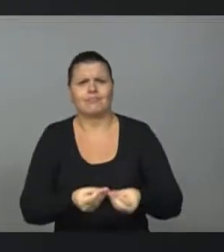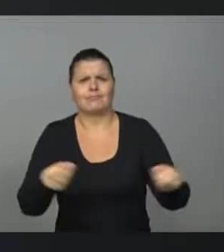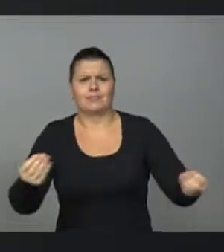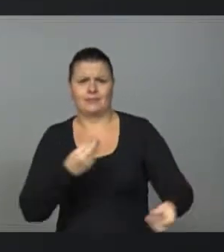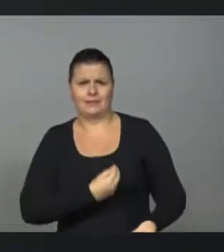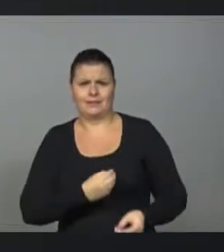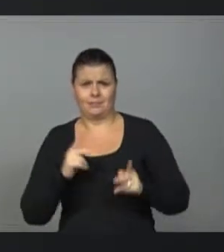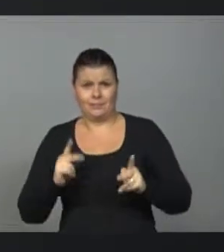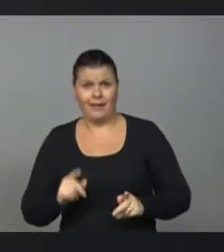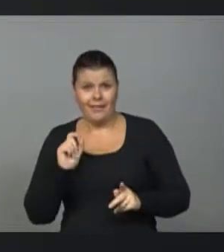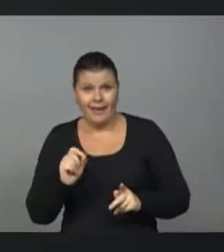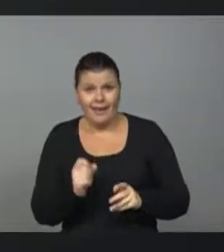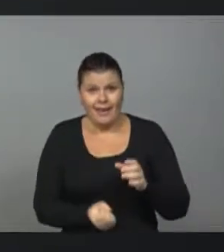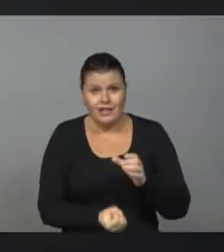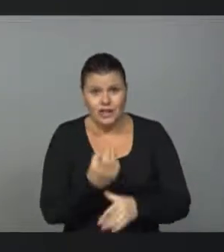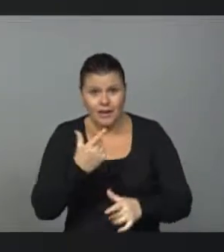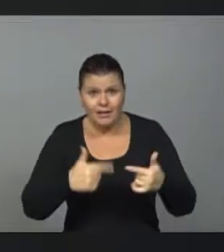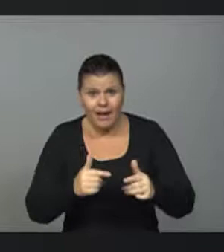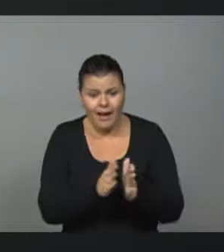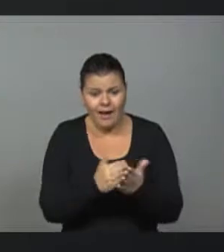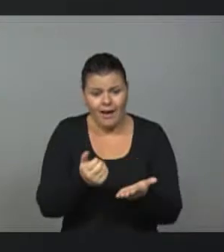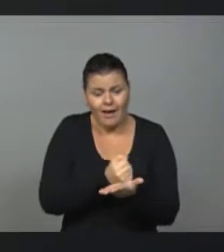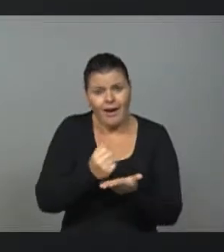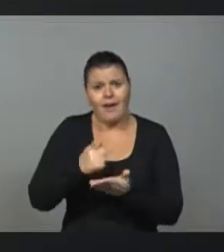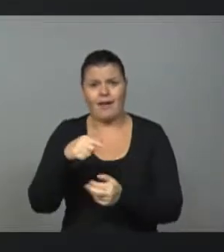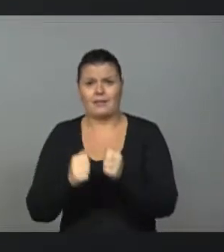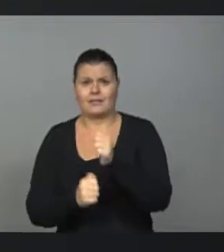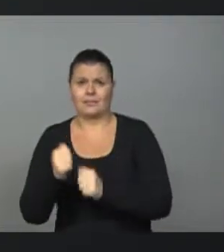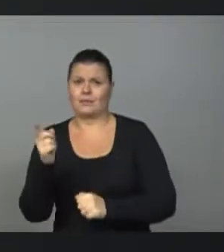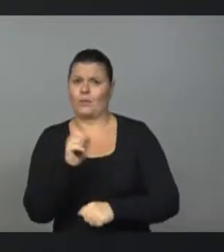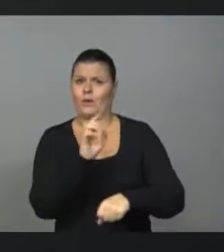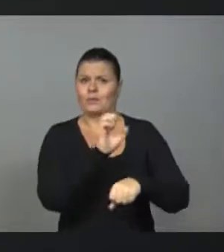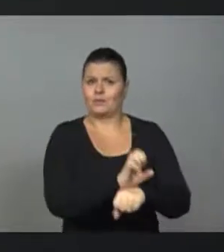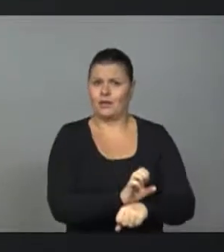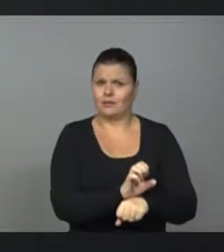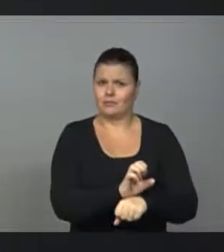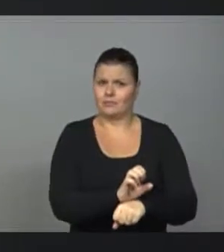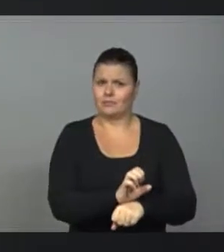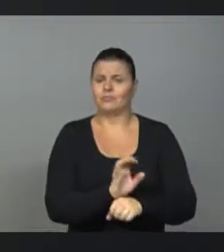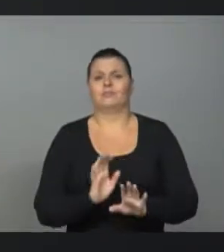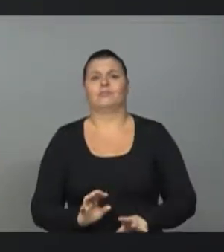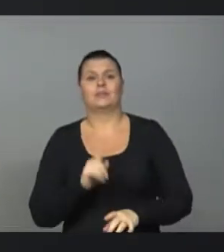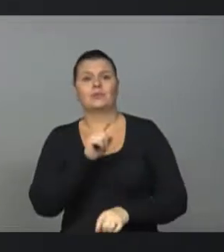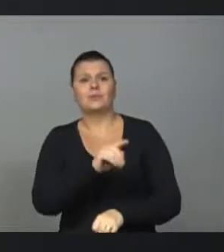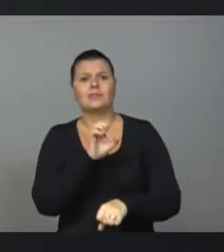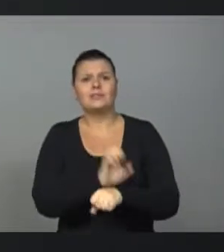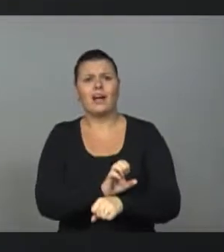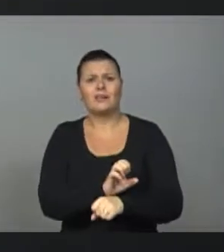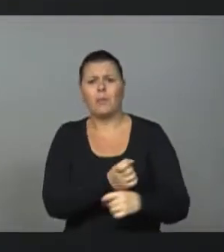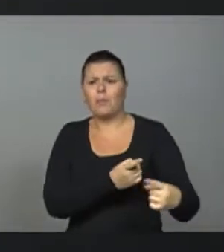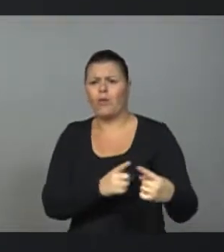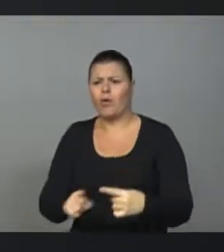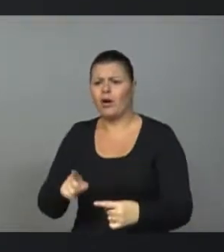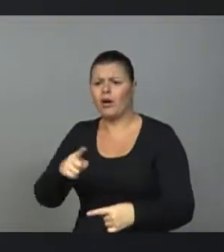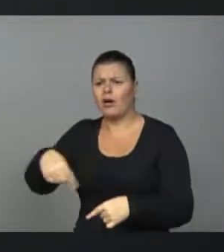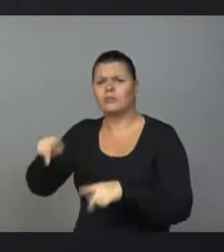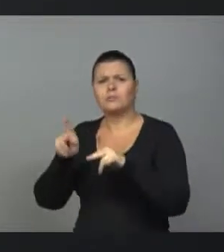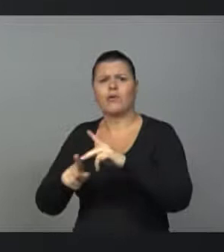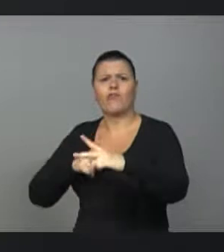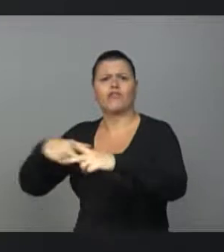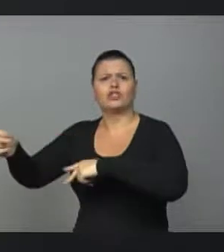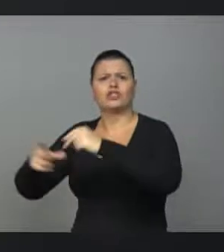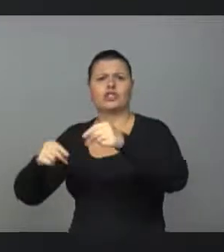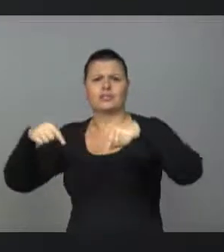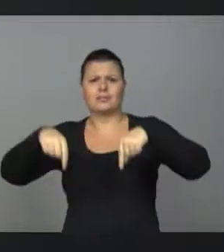assina carteira são as empresas, não é o Estado. Mas o Estado atrapalha a vida de quem quer empreender. O Estado afugenta o investidor, o Estado brasileiro e o